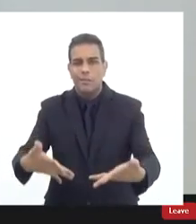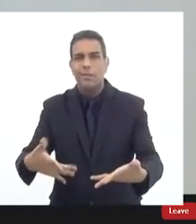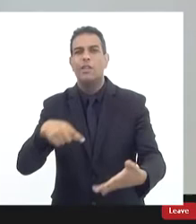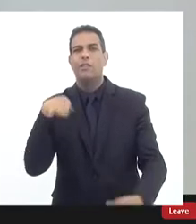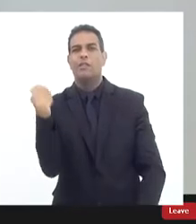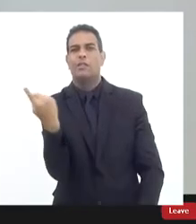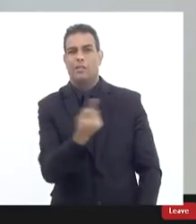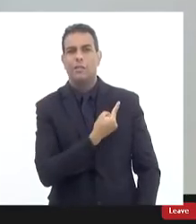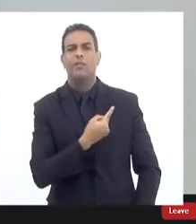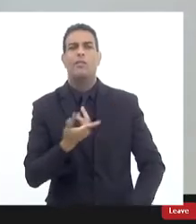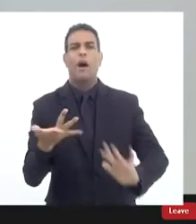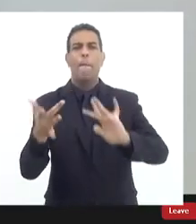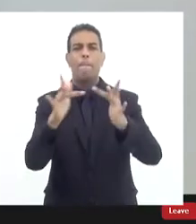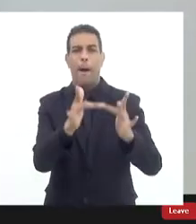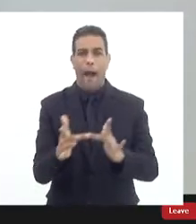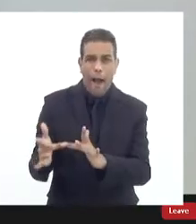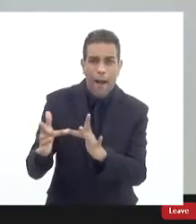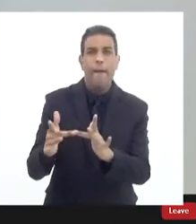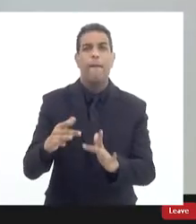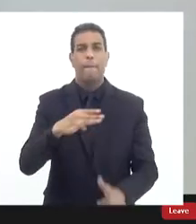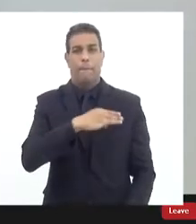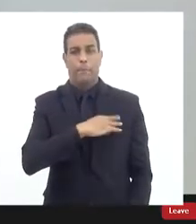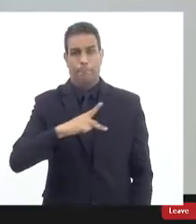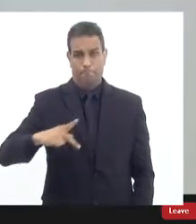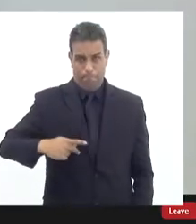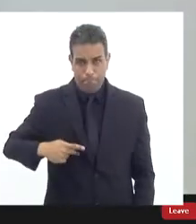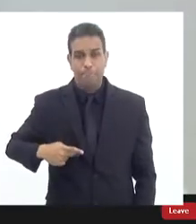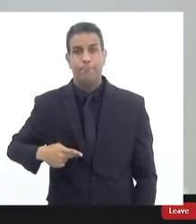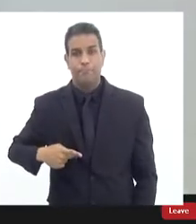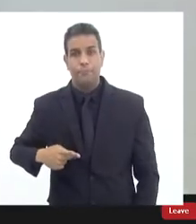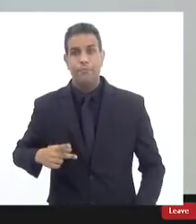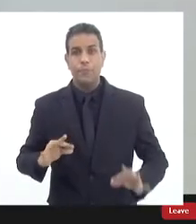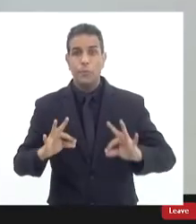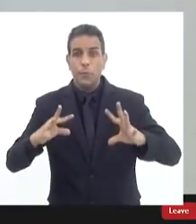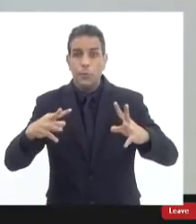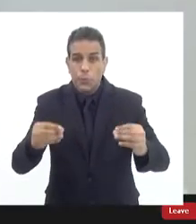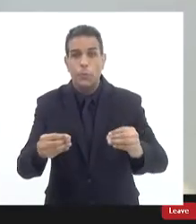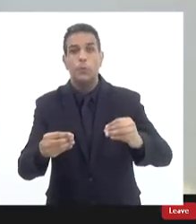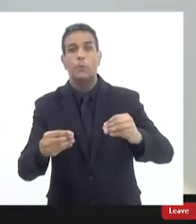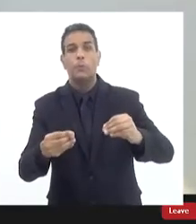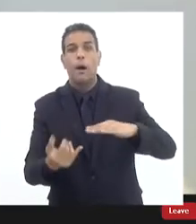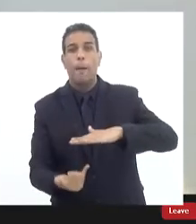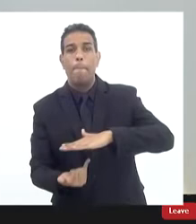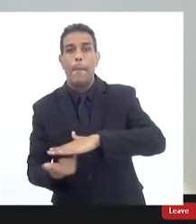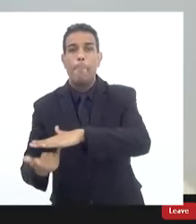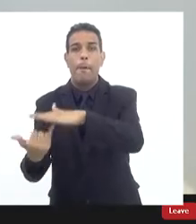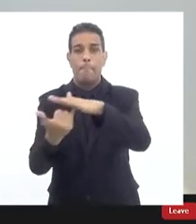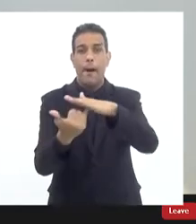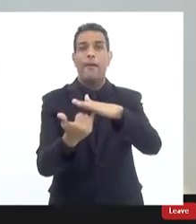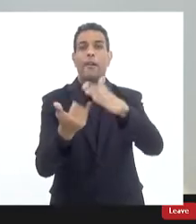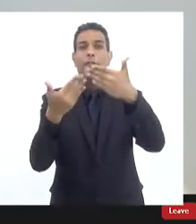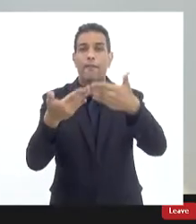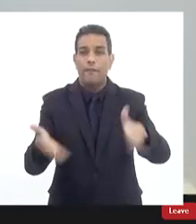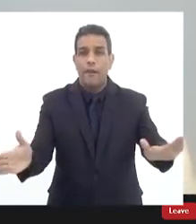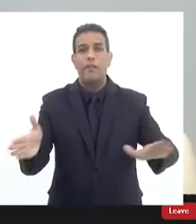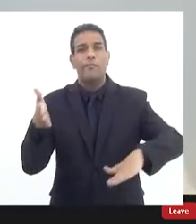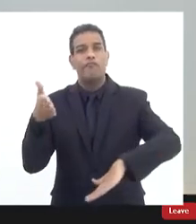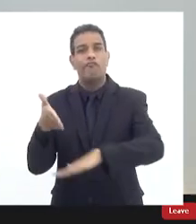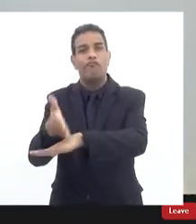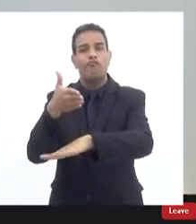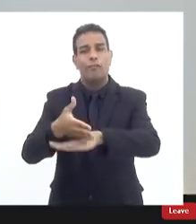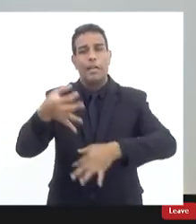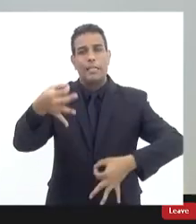próxima com o Ministério Público para que a gente possa todas as instituições integradas garantir o acesso à justiça às vítimas